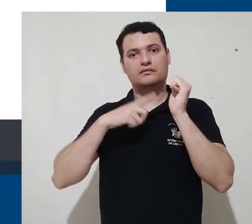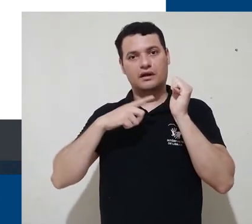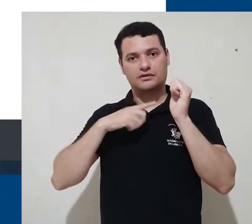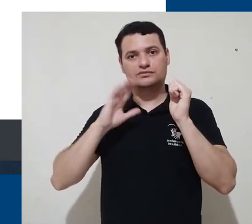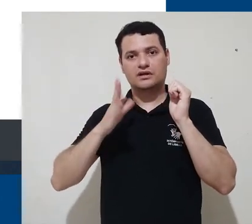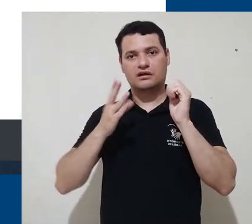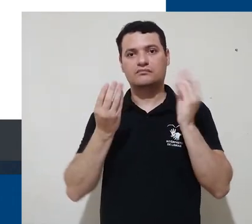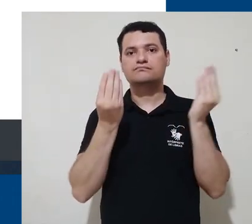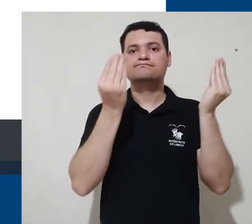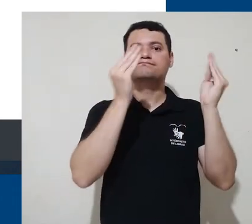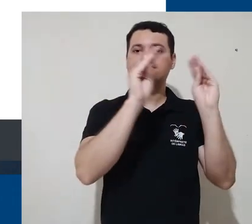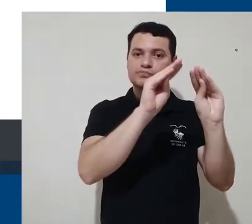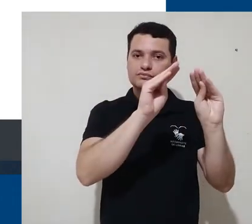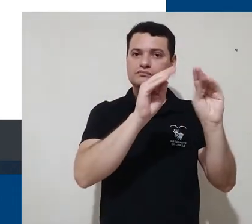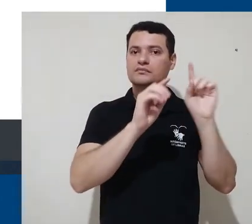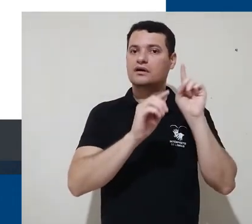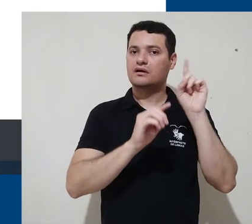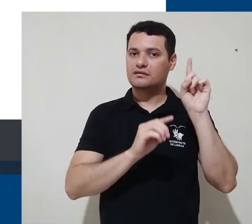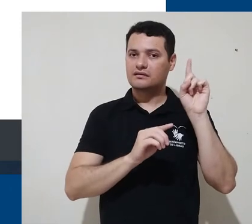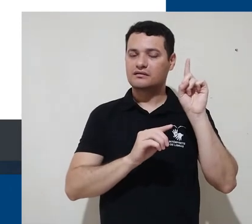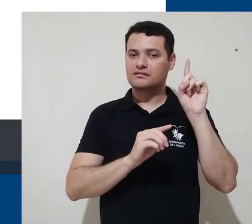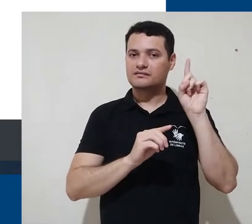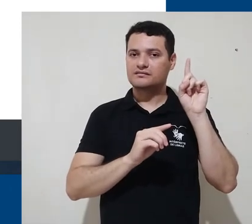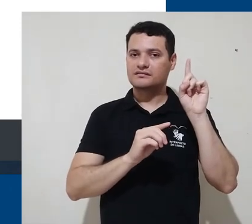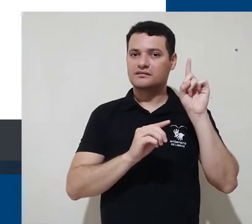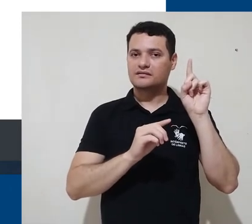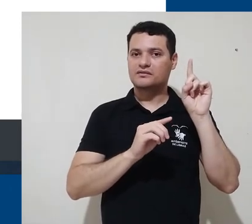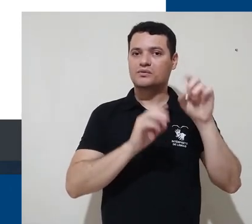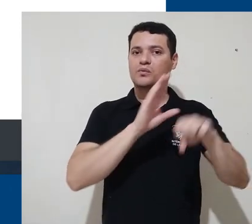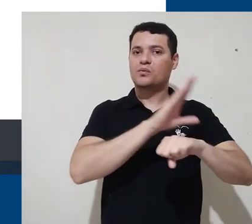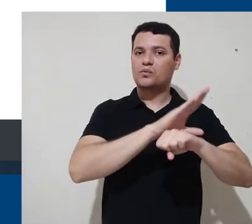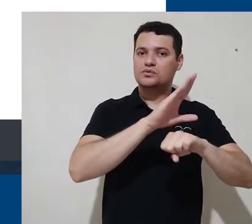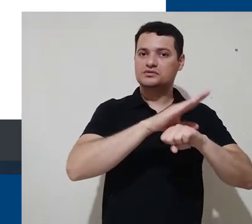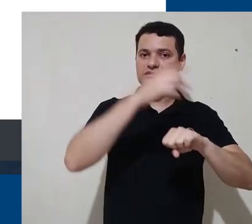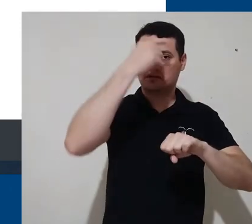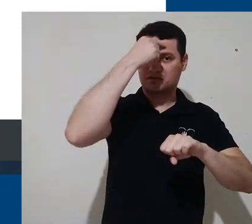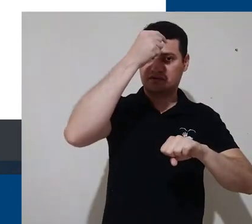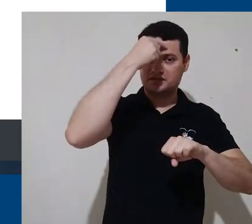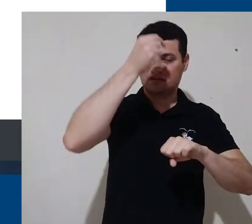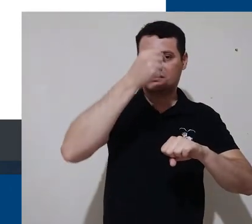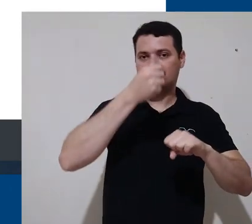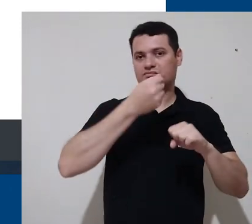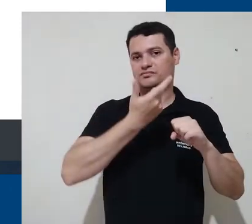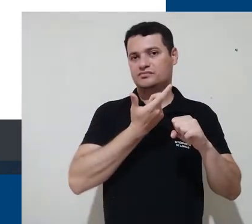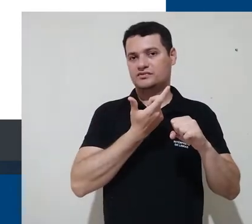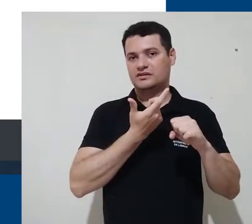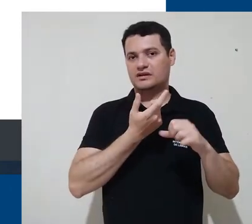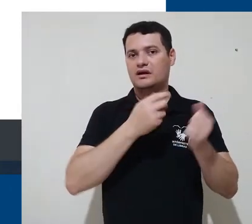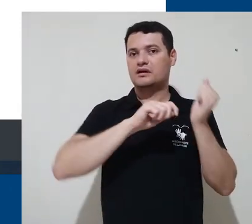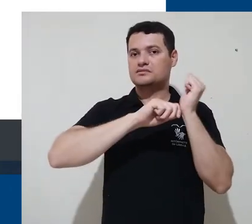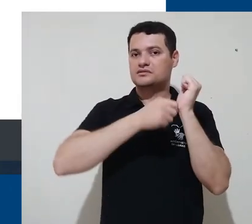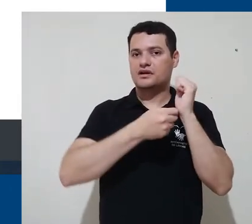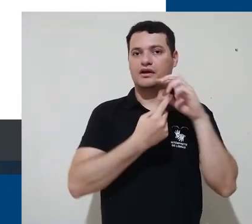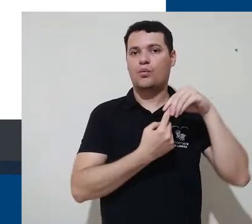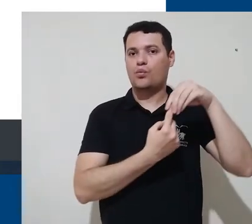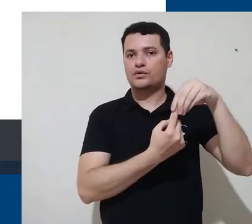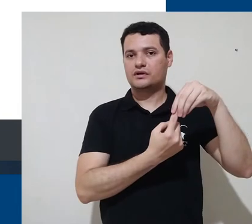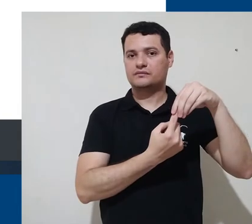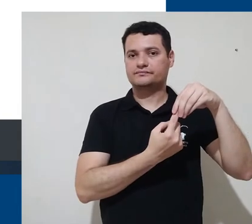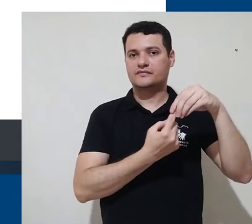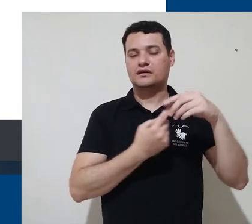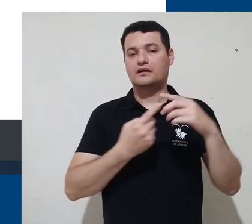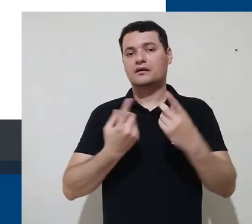inseridas as credenciais para quem usa a plataforma de graduação, o login único. Para quem usa a plataforma de especialização,